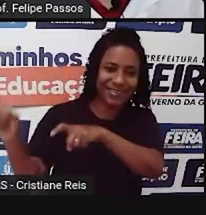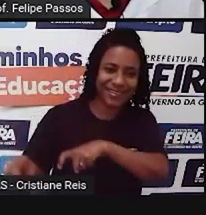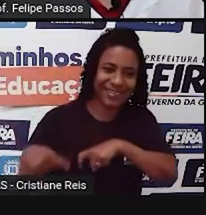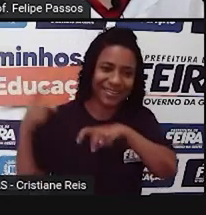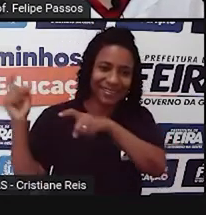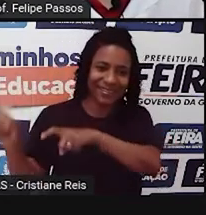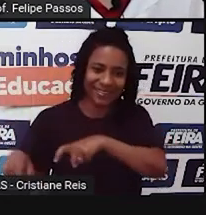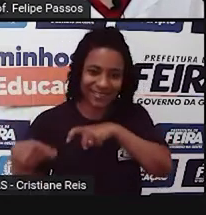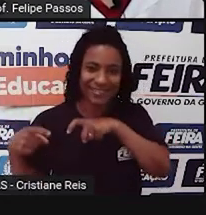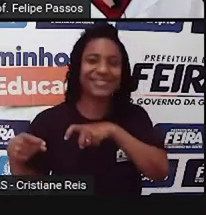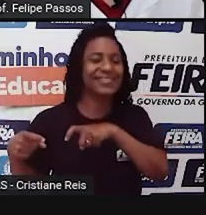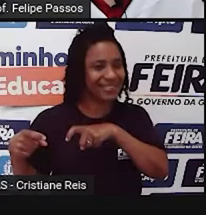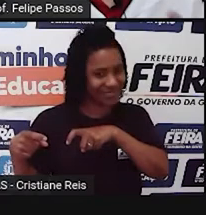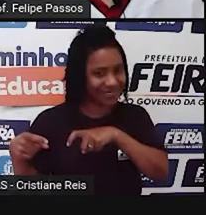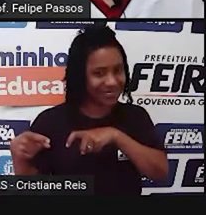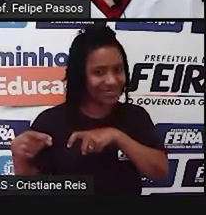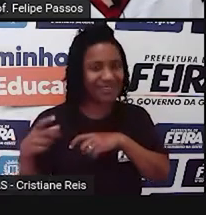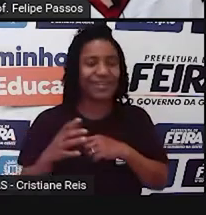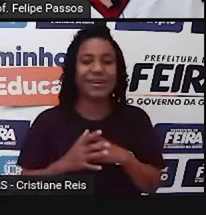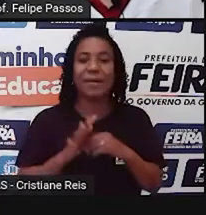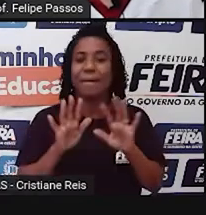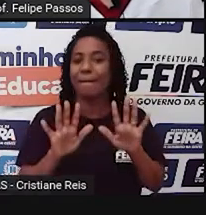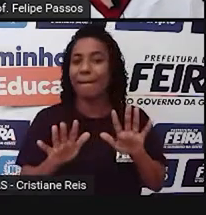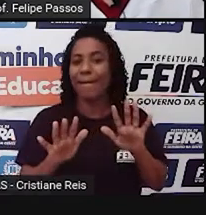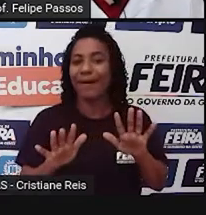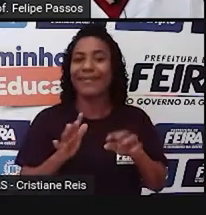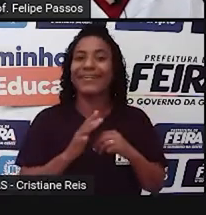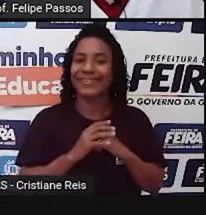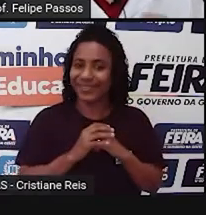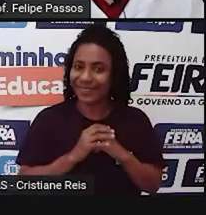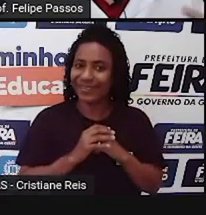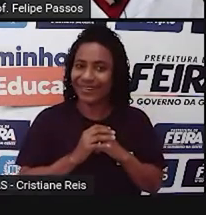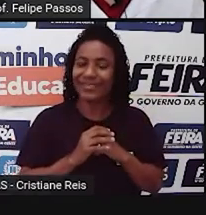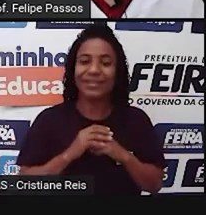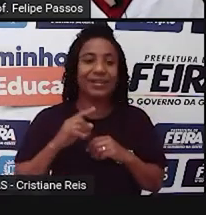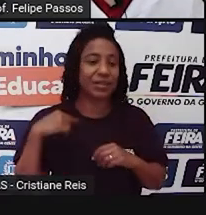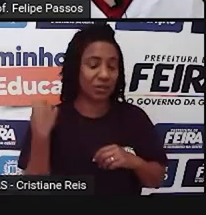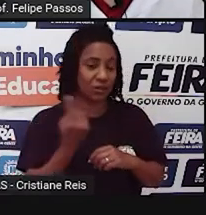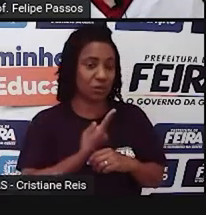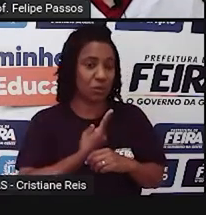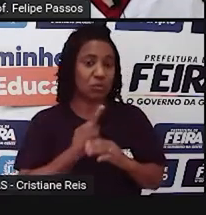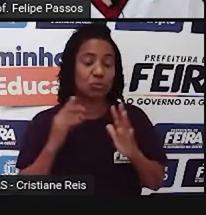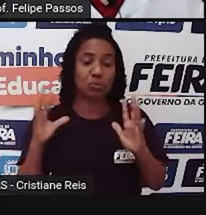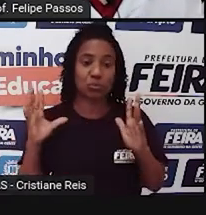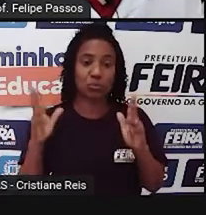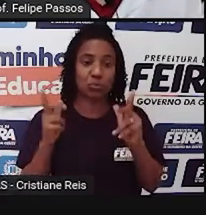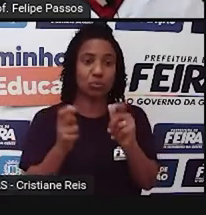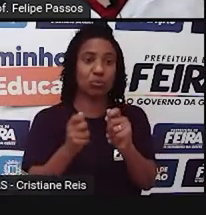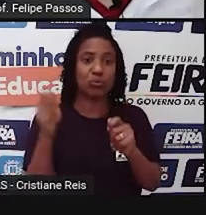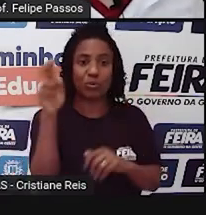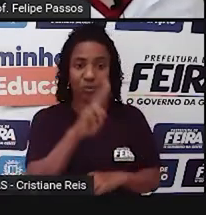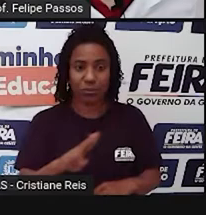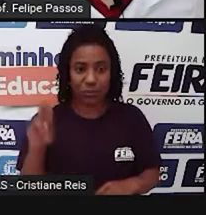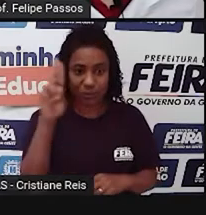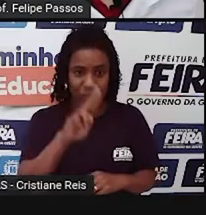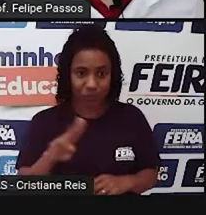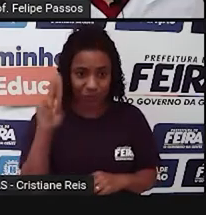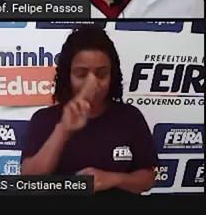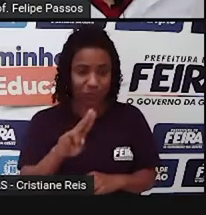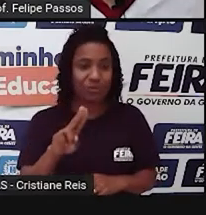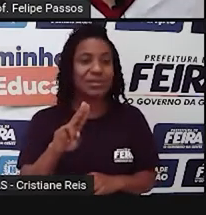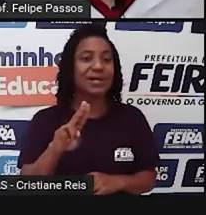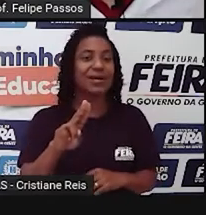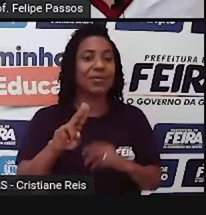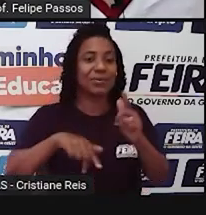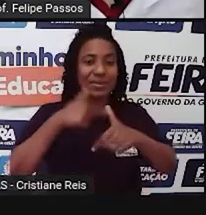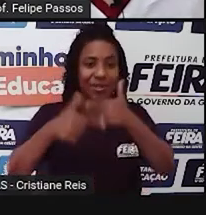imagem aí de baixo. Mas agora vocês já sabem que tudo que a gente utiliza pra facilitar um certo trabalho,